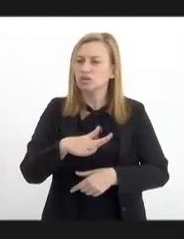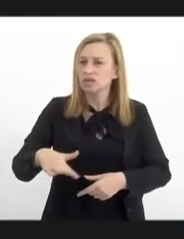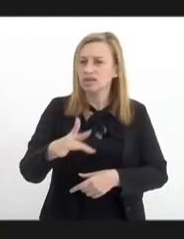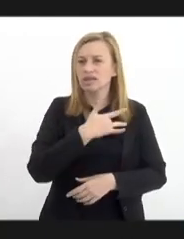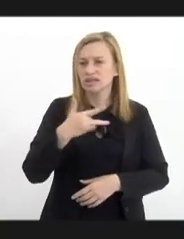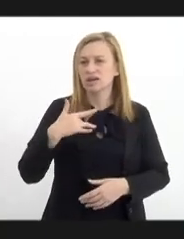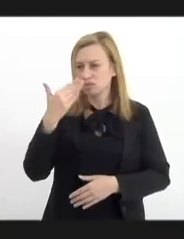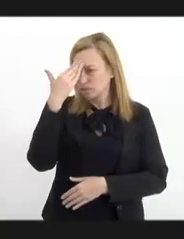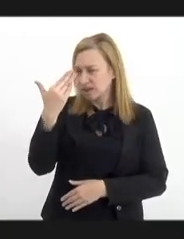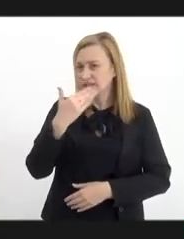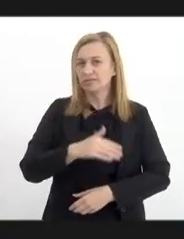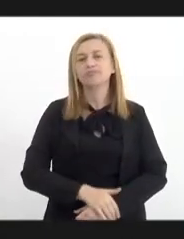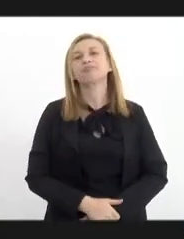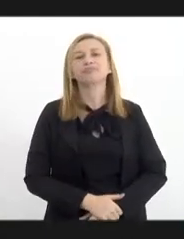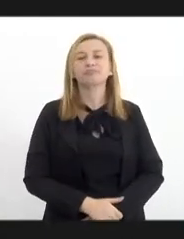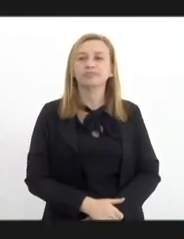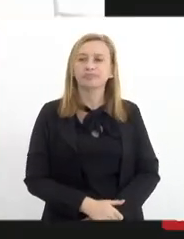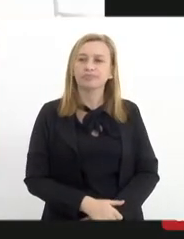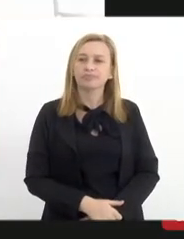Obrigada.